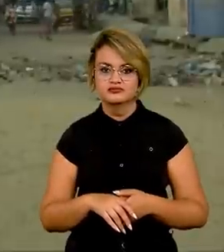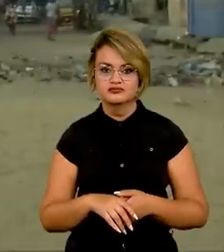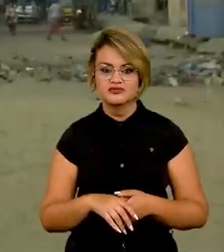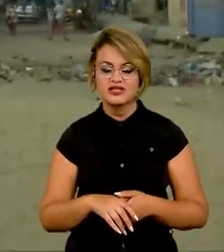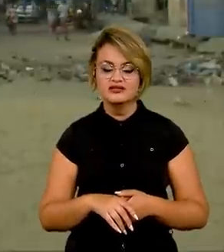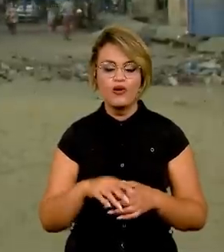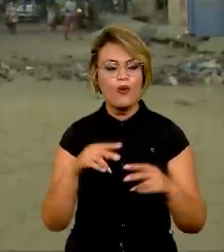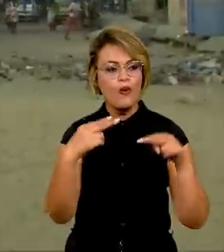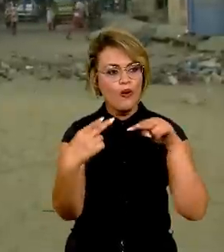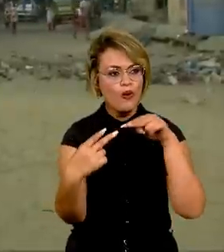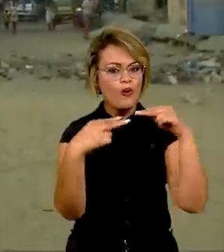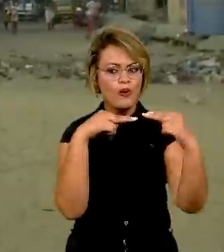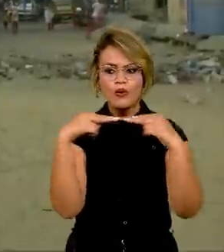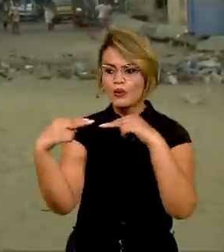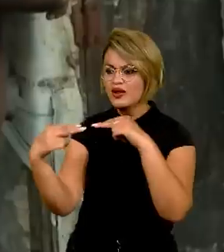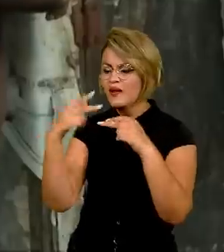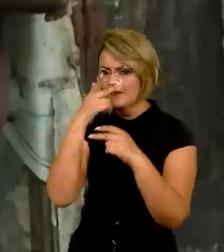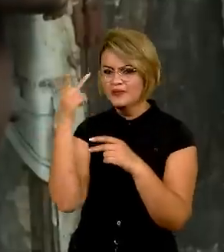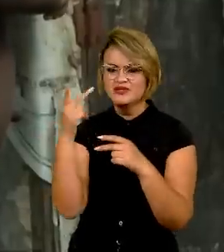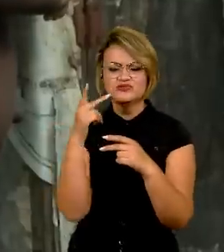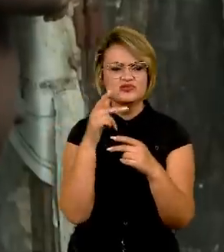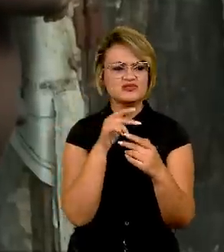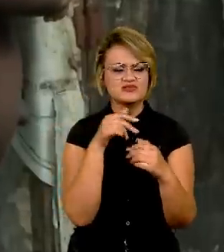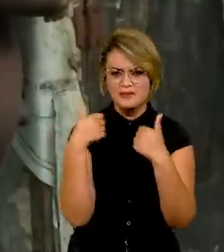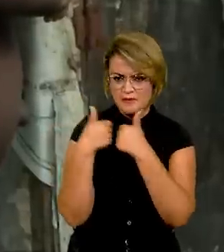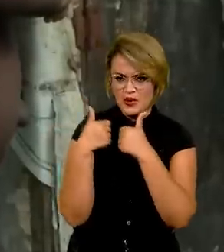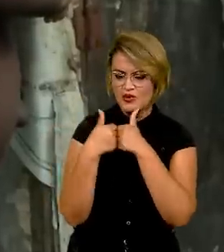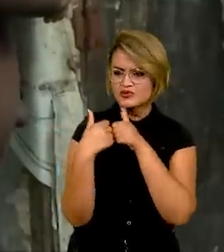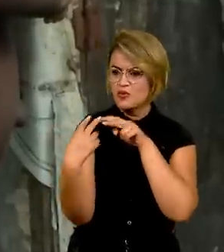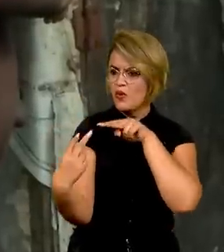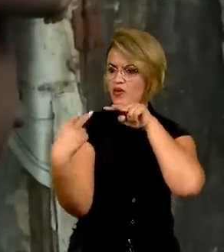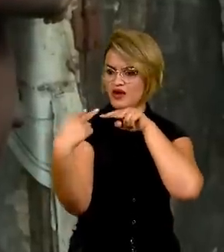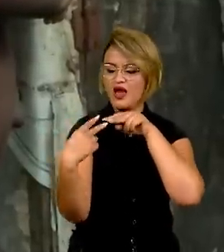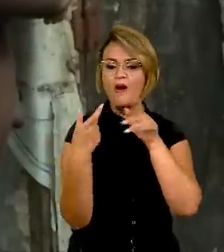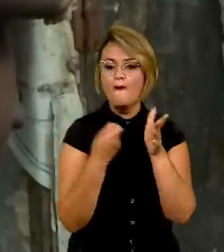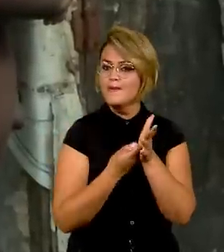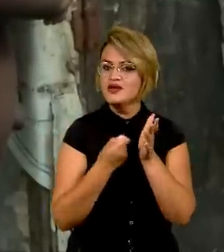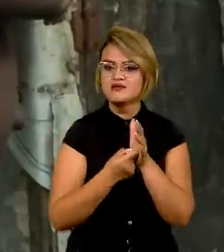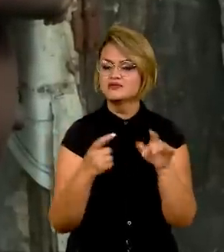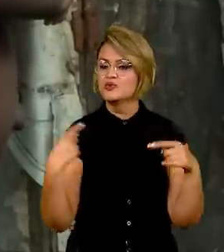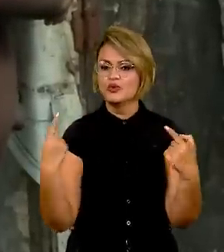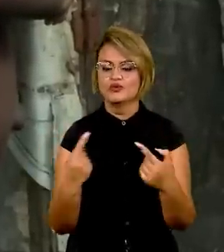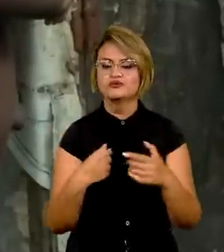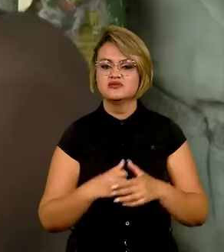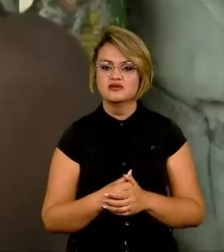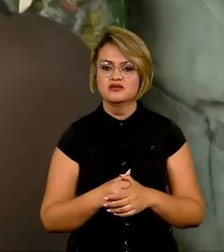Então, olhar para as pessoas que têm mais proximidade com você é uma obrigação nossa.